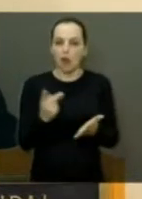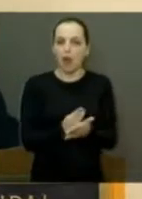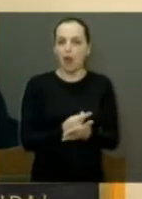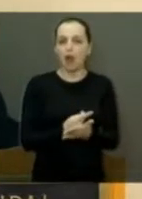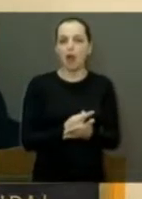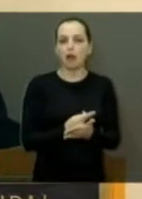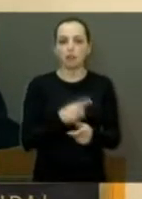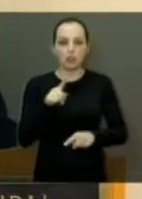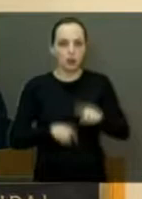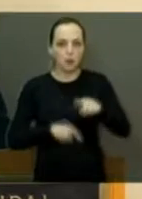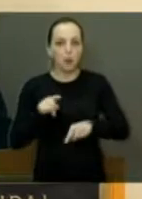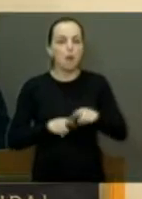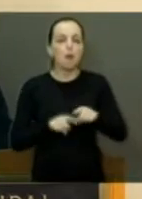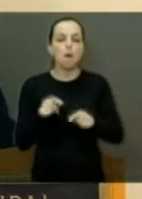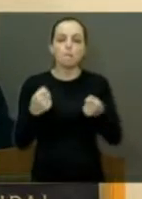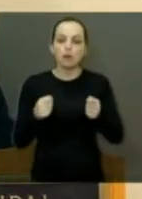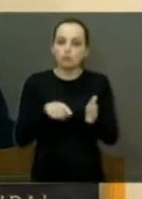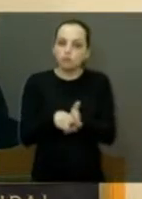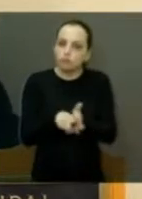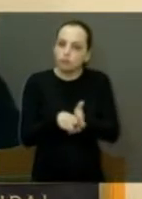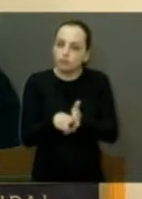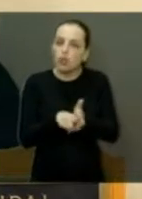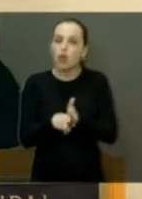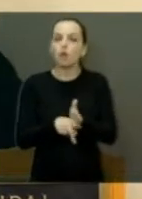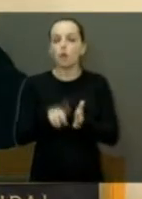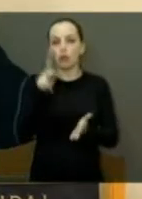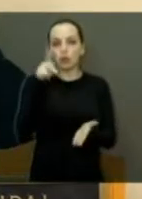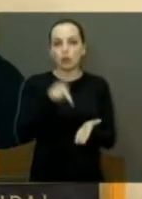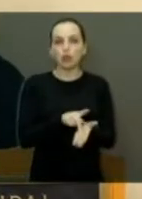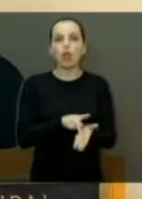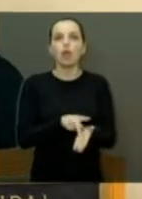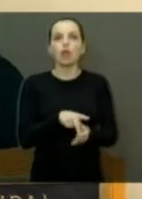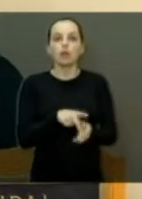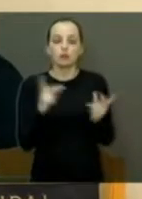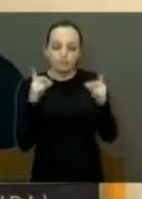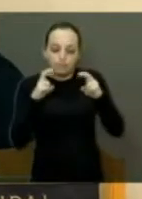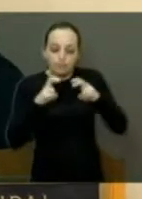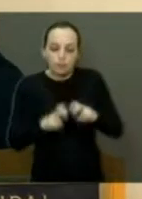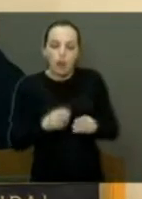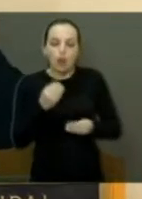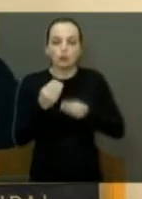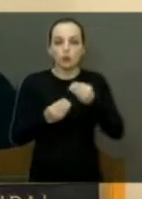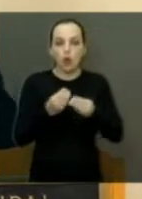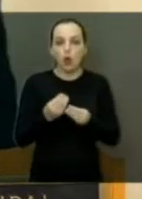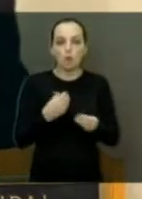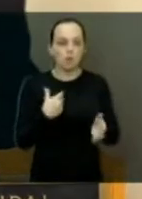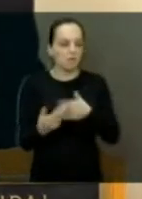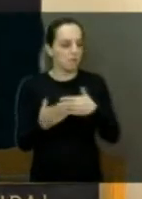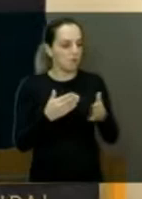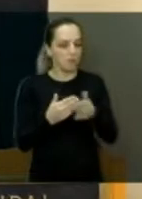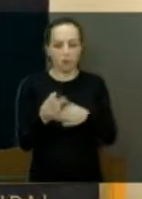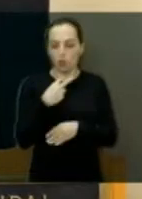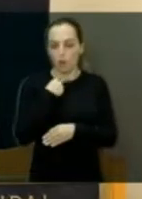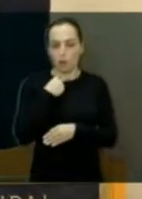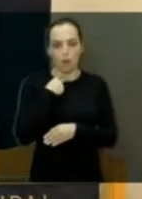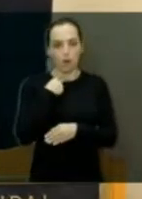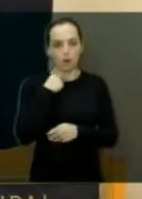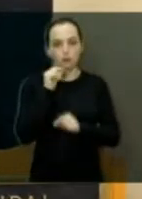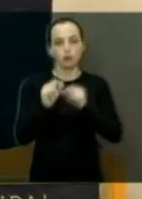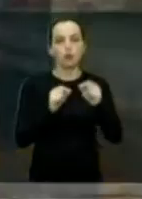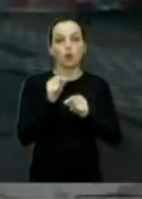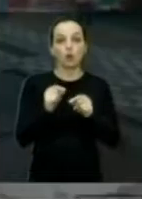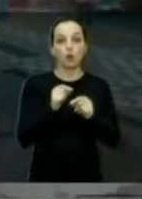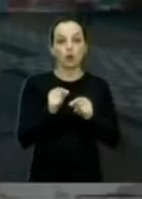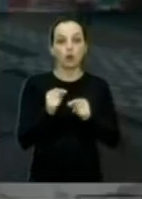verificada, tem que ser constatada, tem que ser analisada, não pode ser tratada de qualquer jeito. Imagina o que